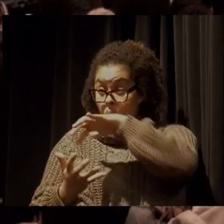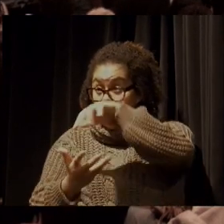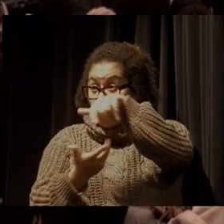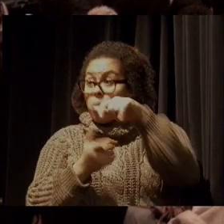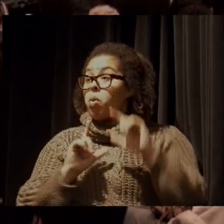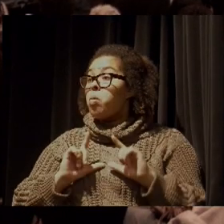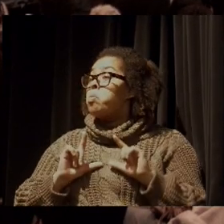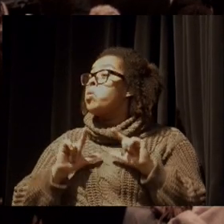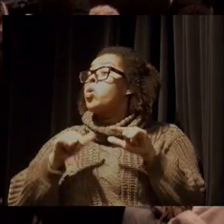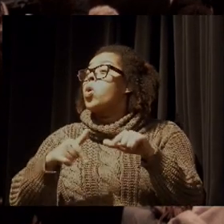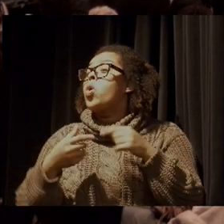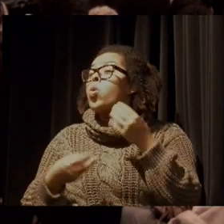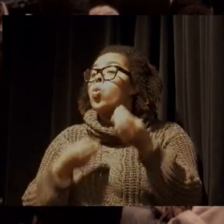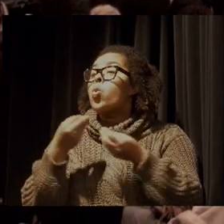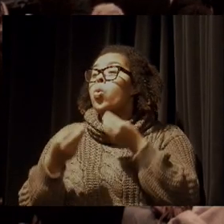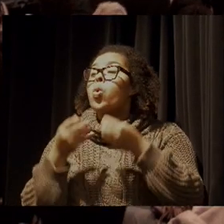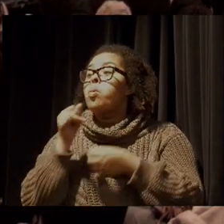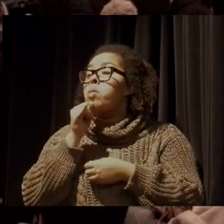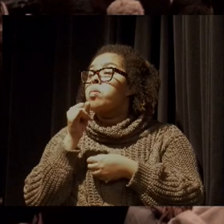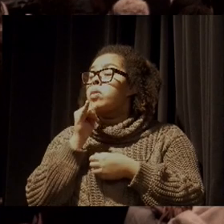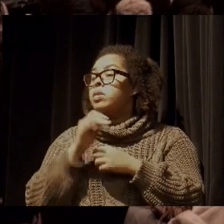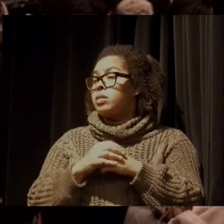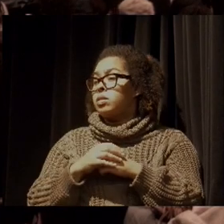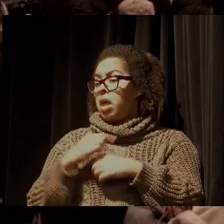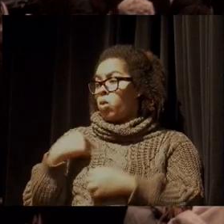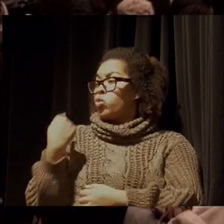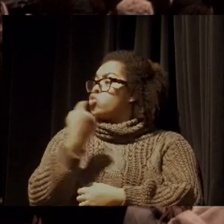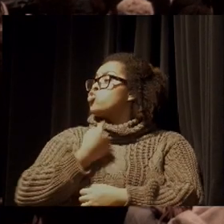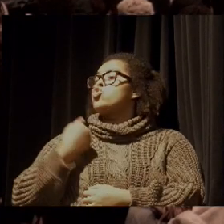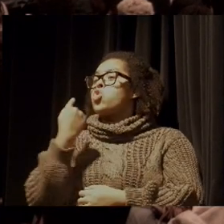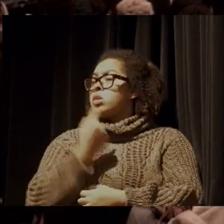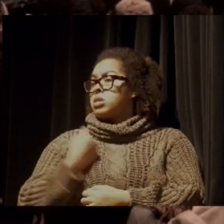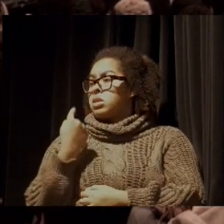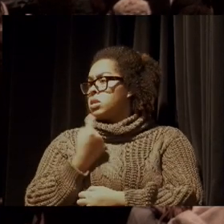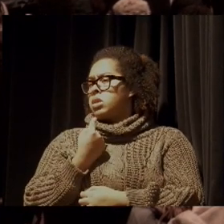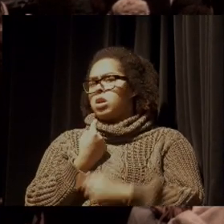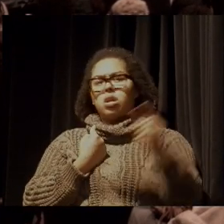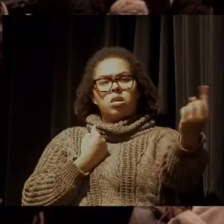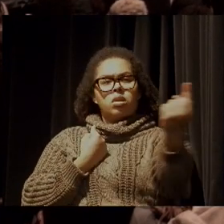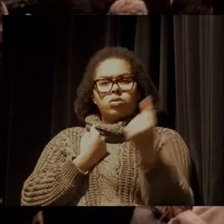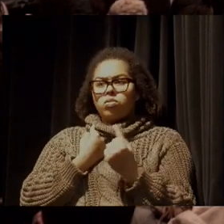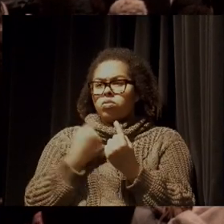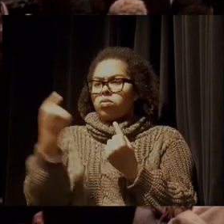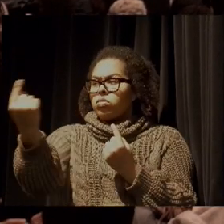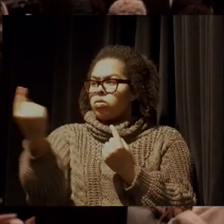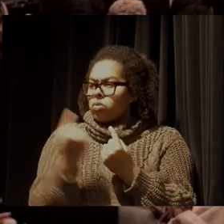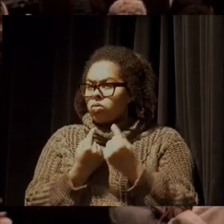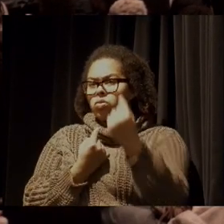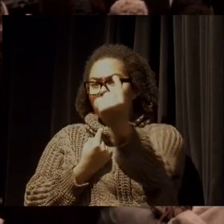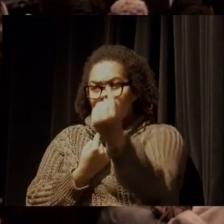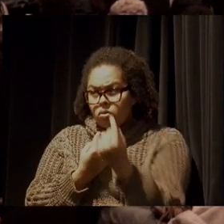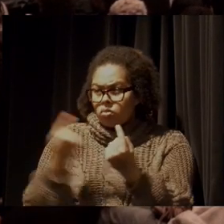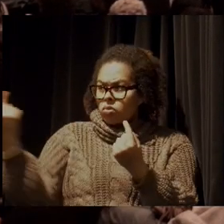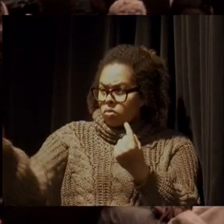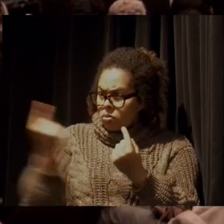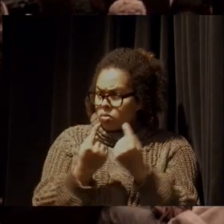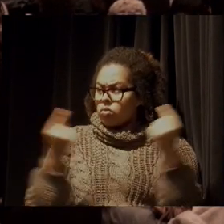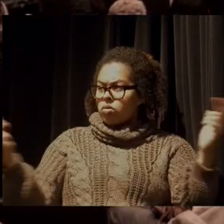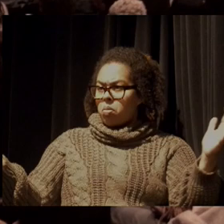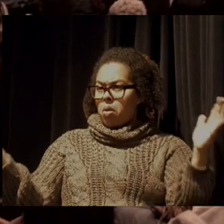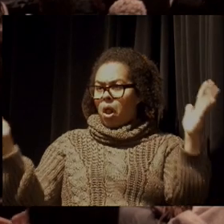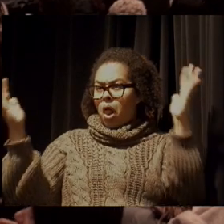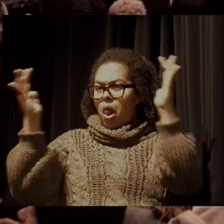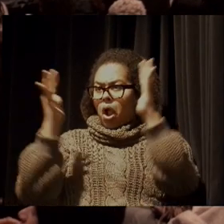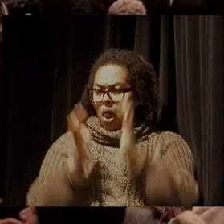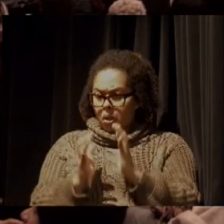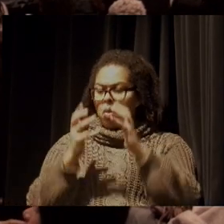através de uma engrenagem que não é só eu, que sou eu, que é o outro, e que é isso